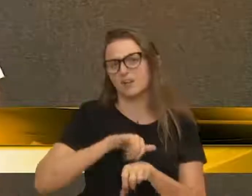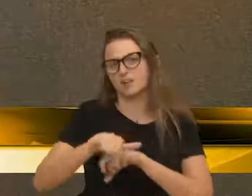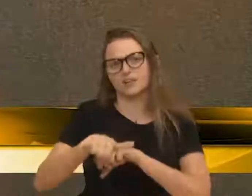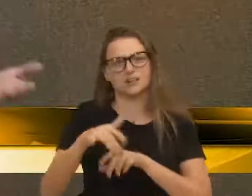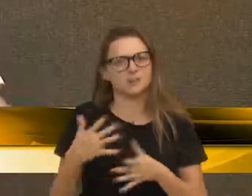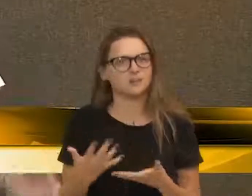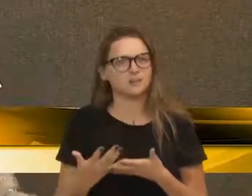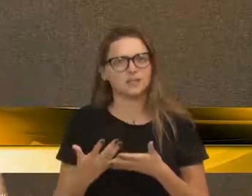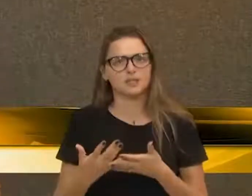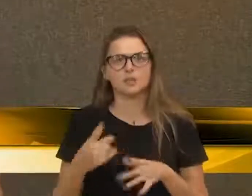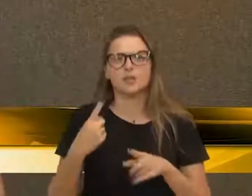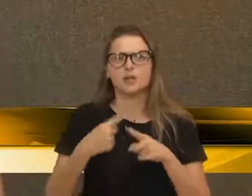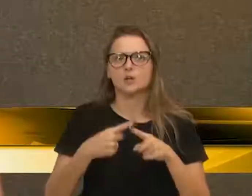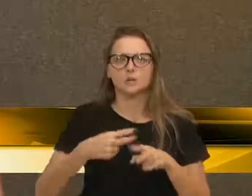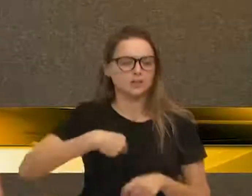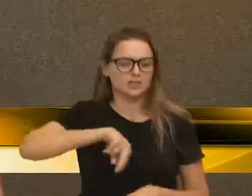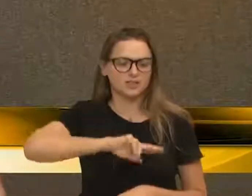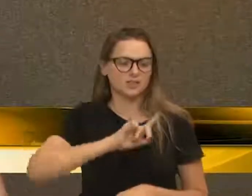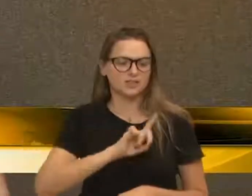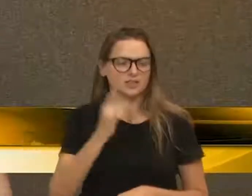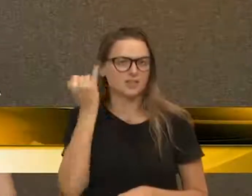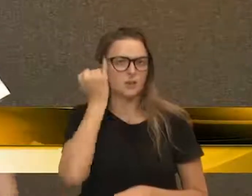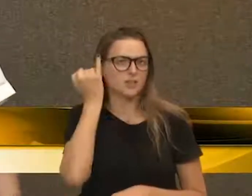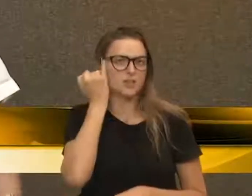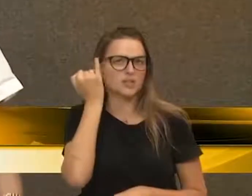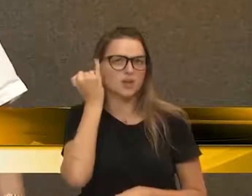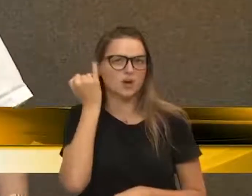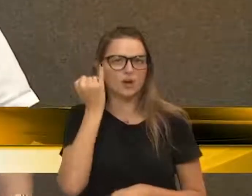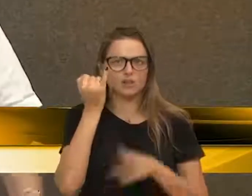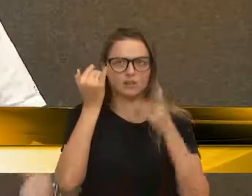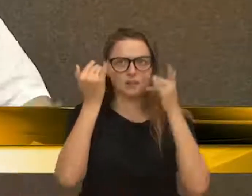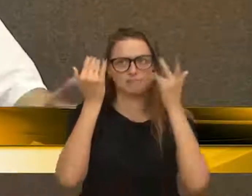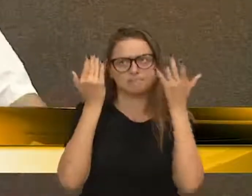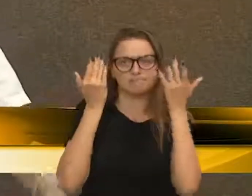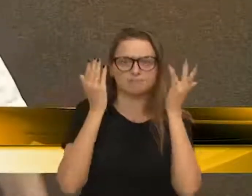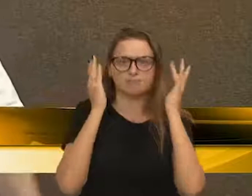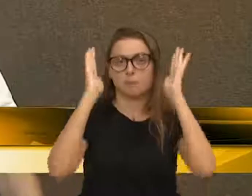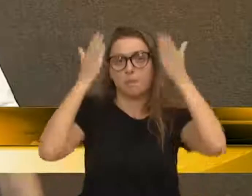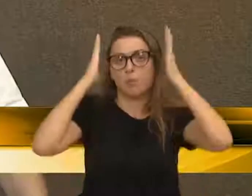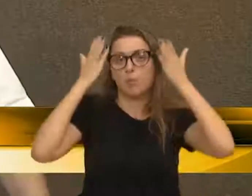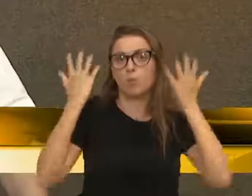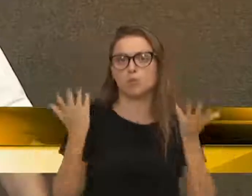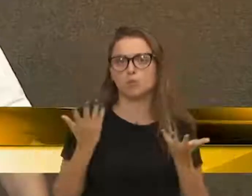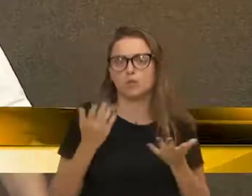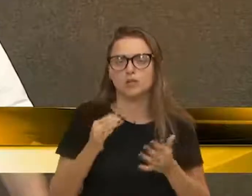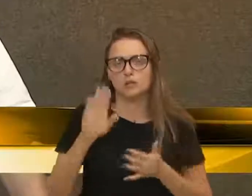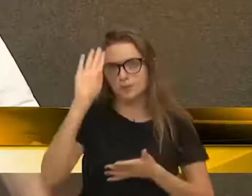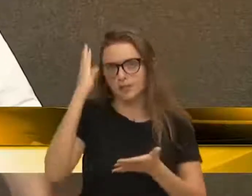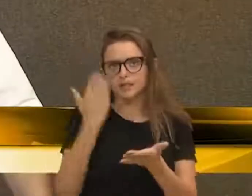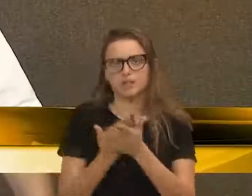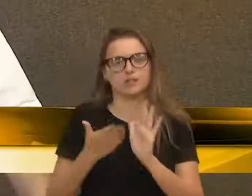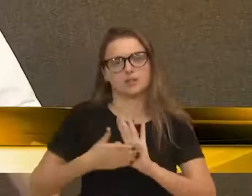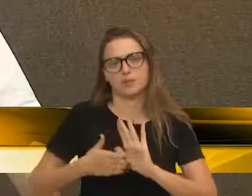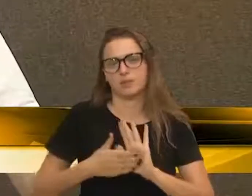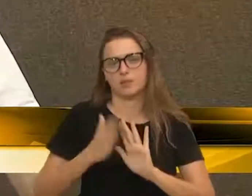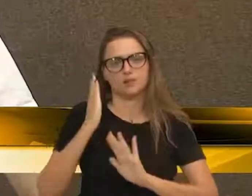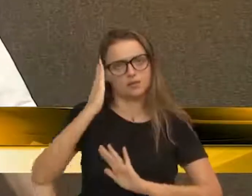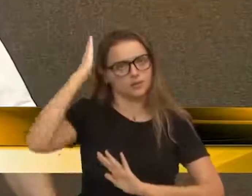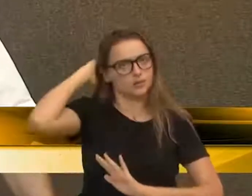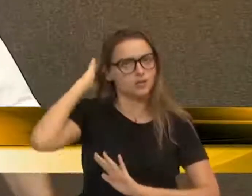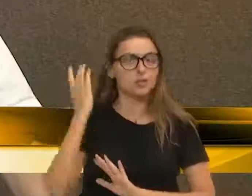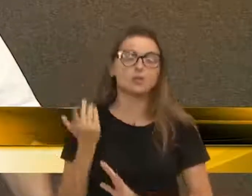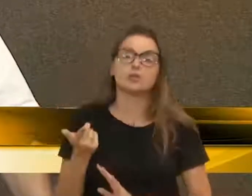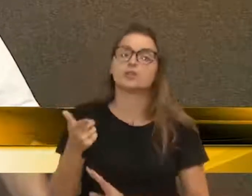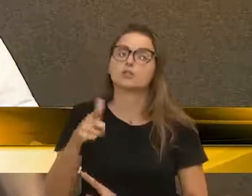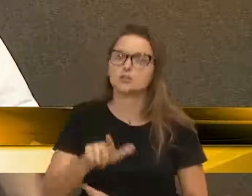E aqui ninguém é idiota, ninguém é tolo para acreditar nessa proposta do prefeito Guerra, que, mais uma